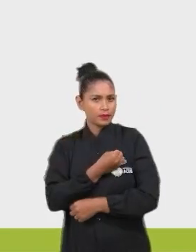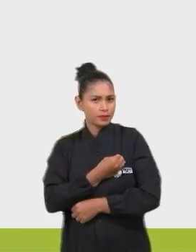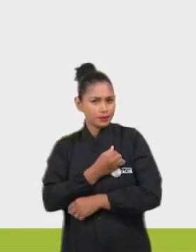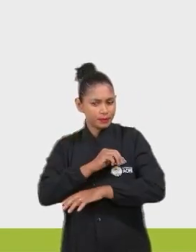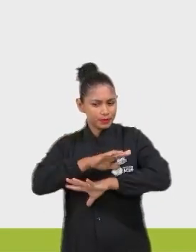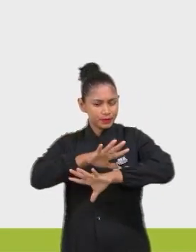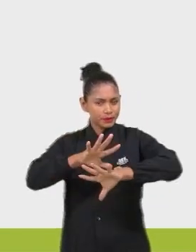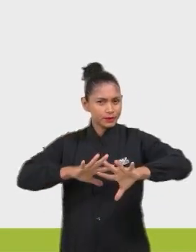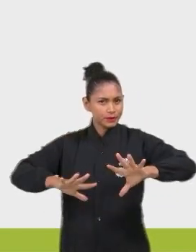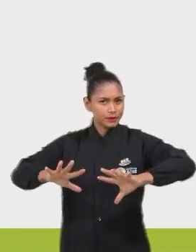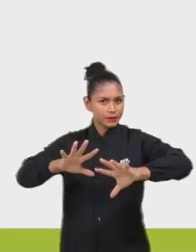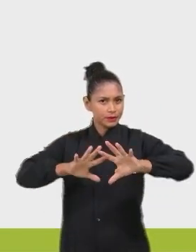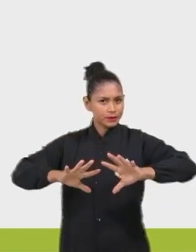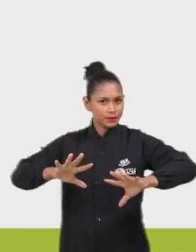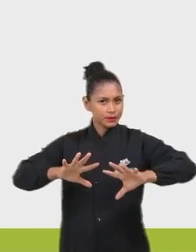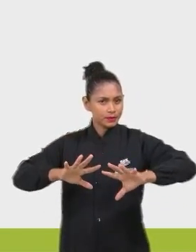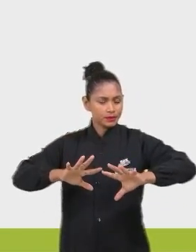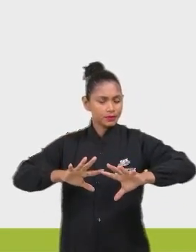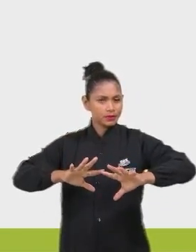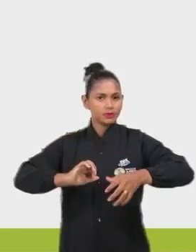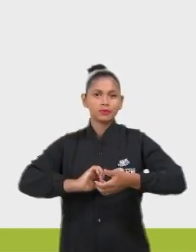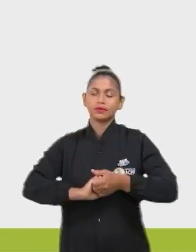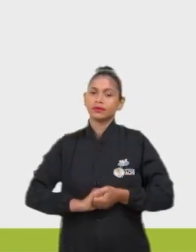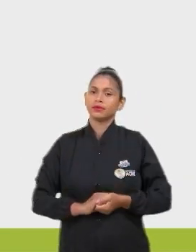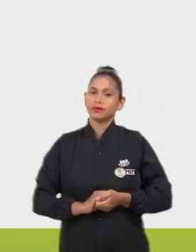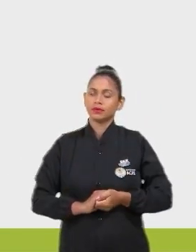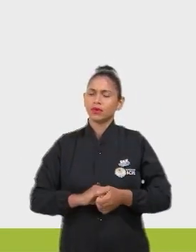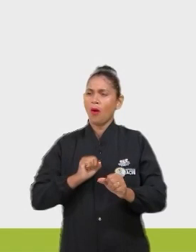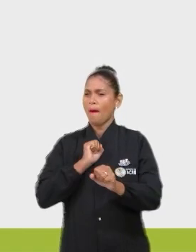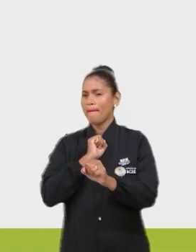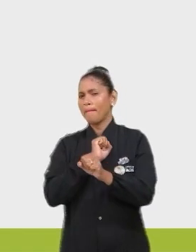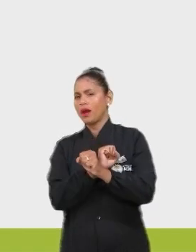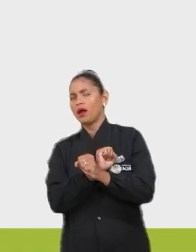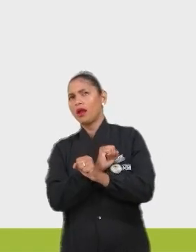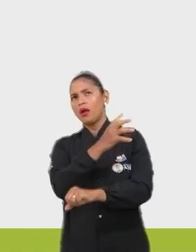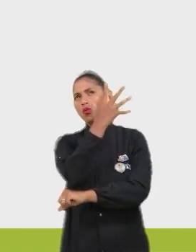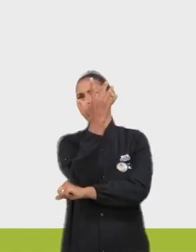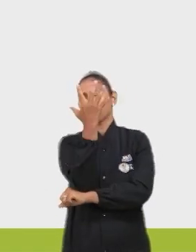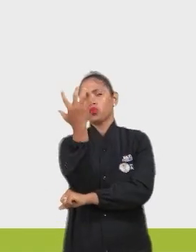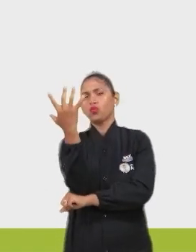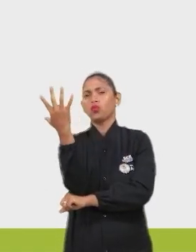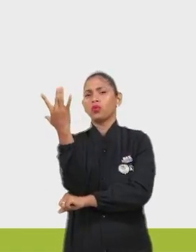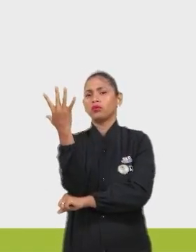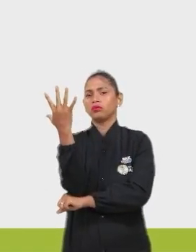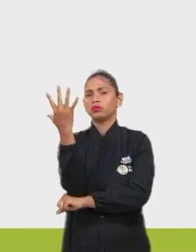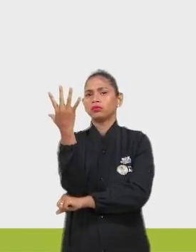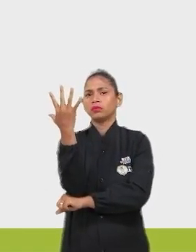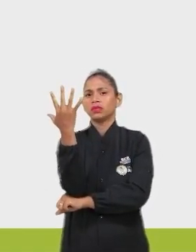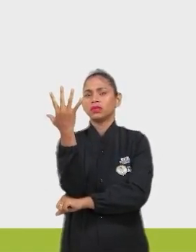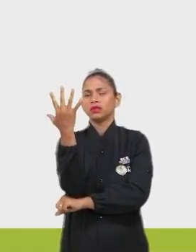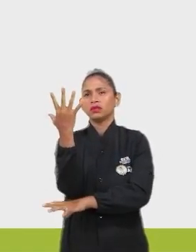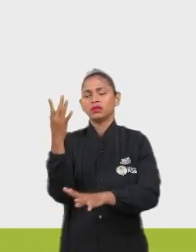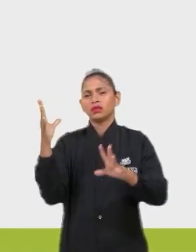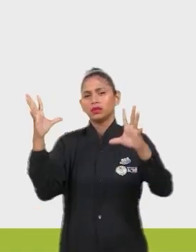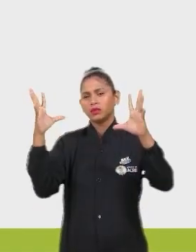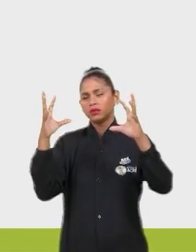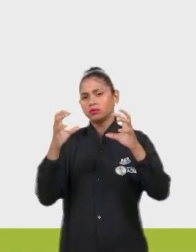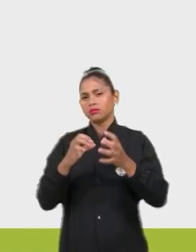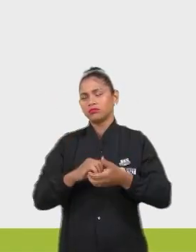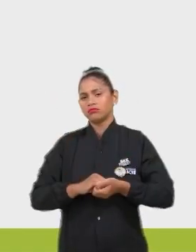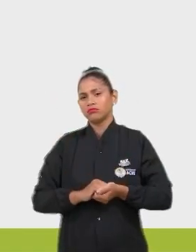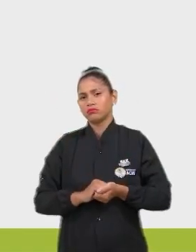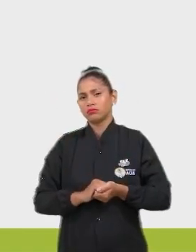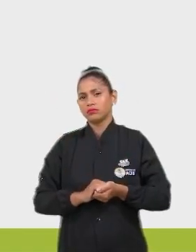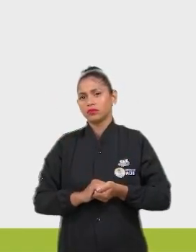ali intactas elas vão acabar, que vão entrar num clímax e que